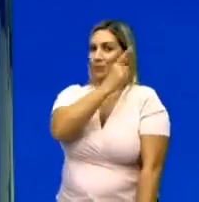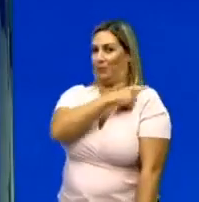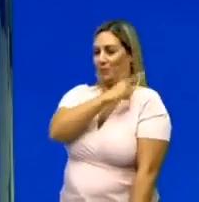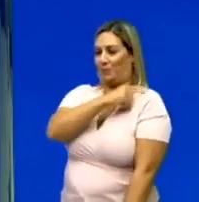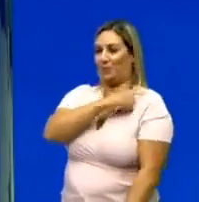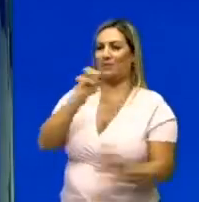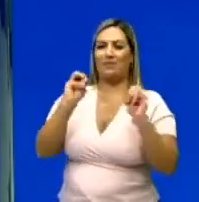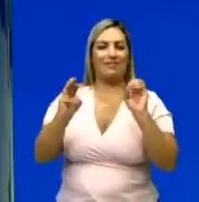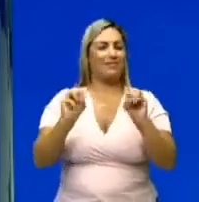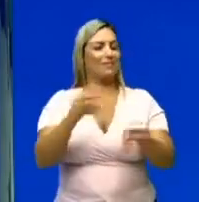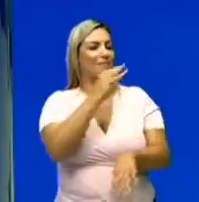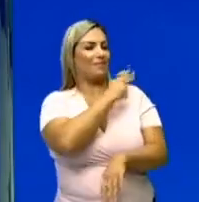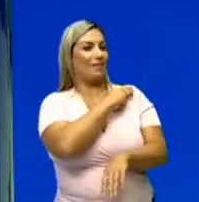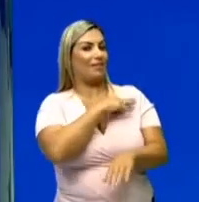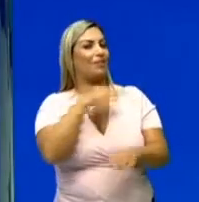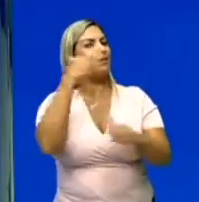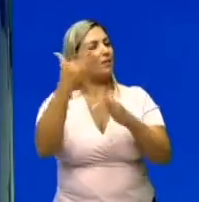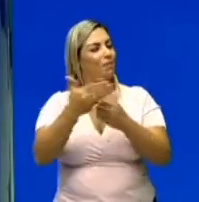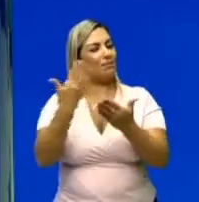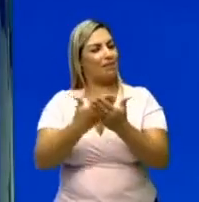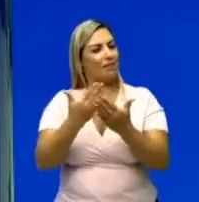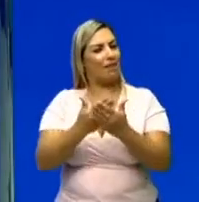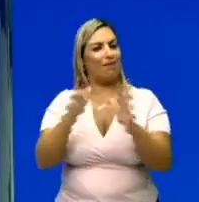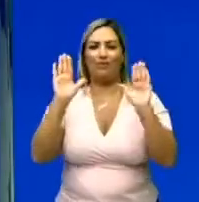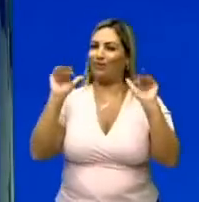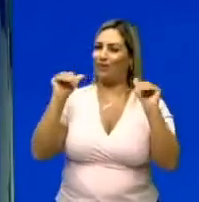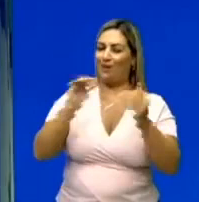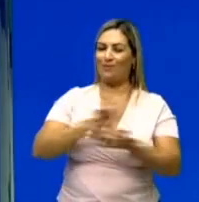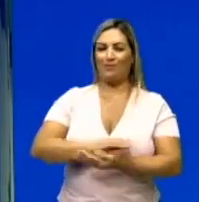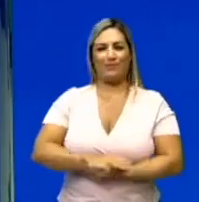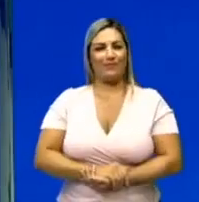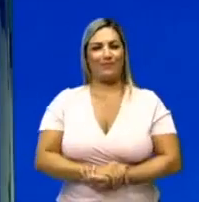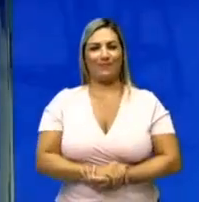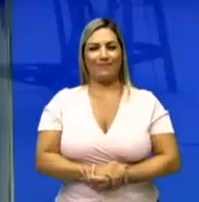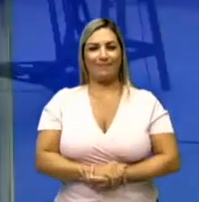série do Ensino Médio. Até a próxima. Valeu!